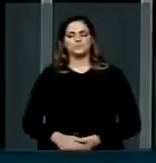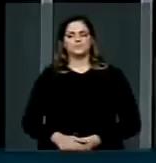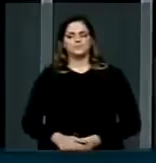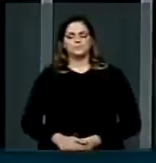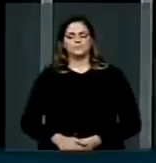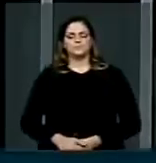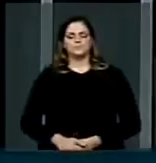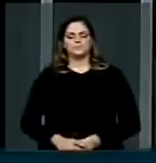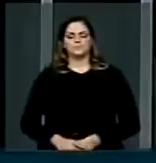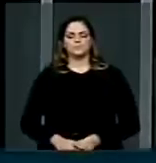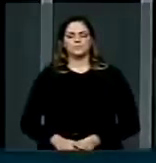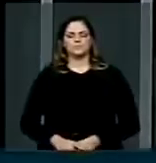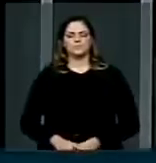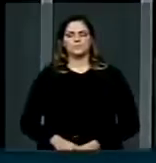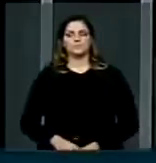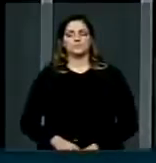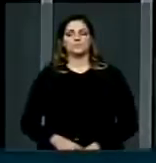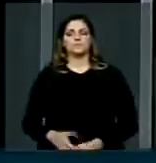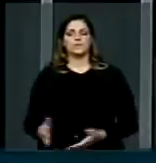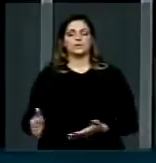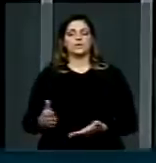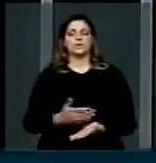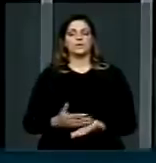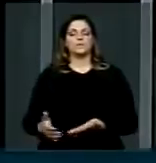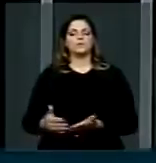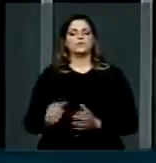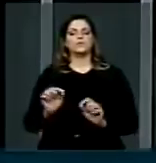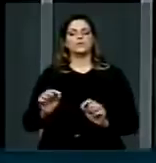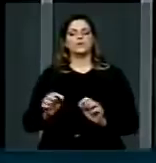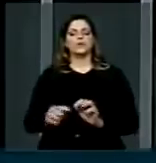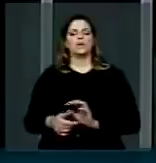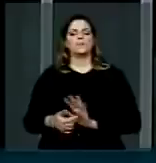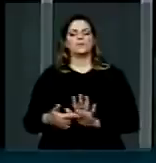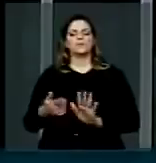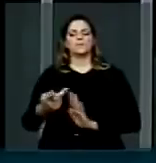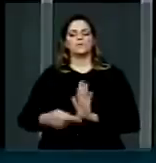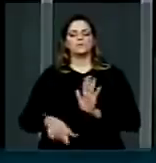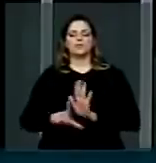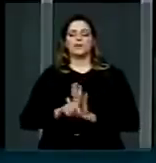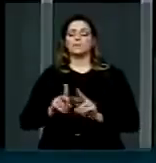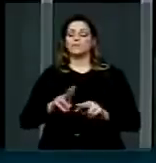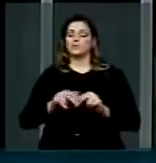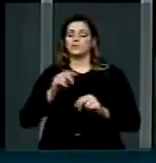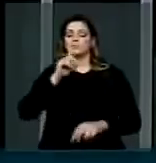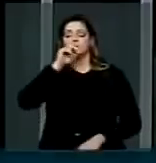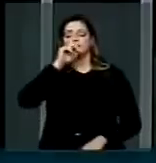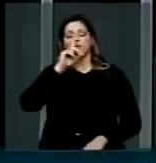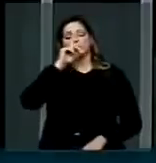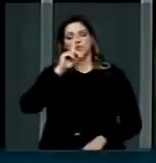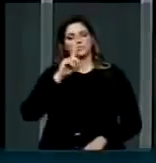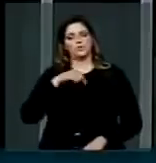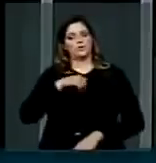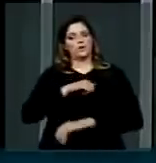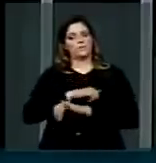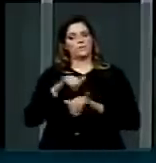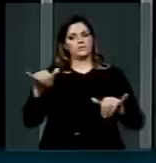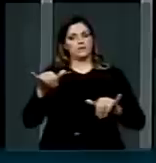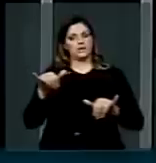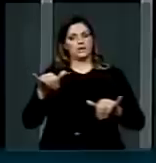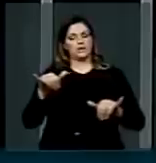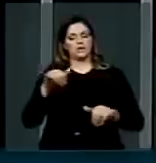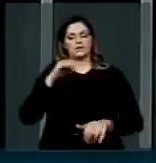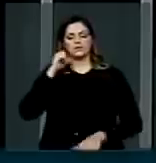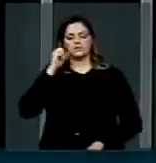passou para a lógica de se apresentar um projeto de lei. Então é perigoso essa questão. Eu quero advertir aqui o